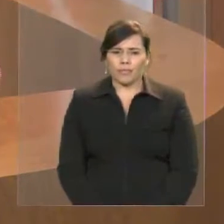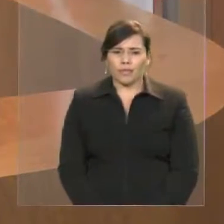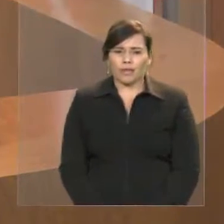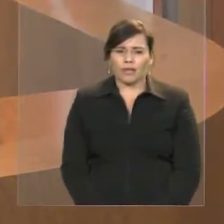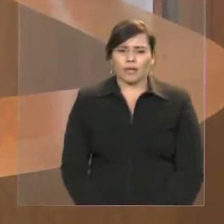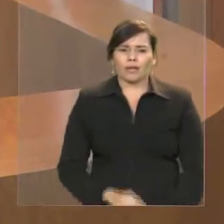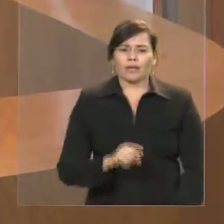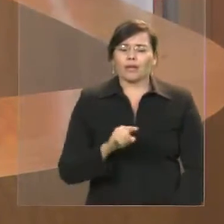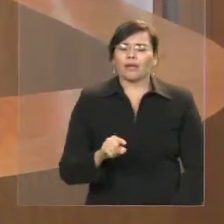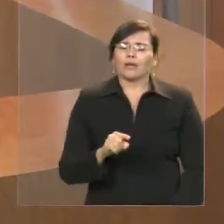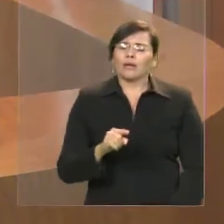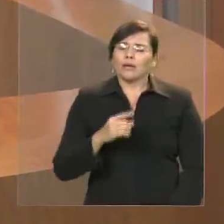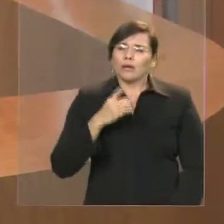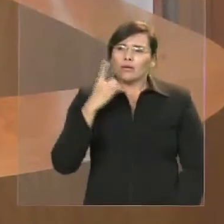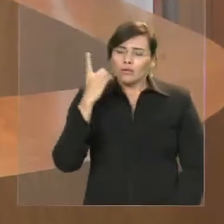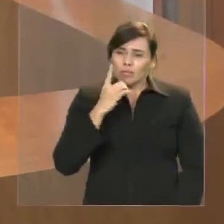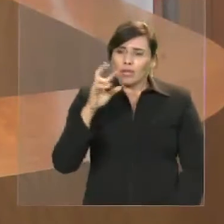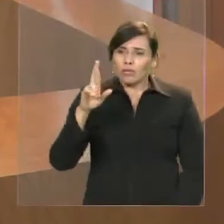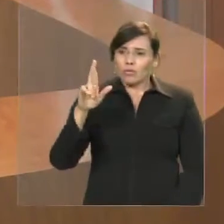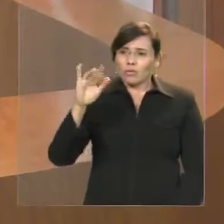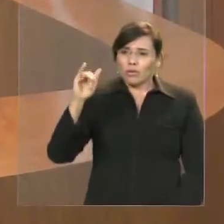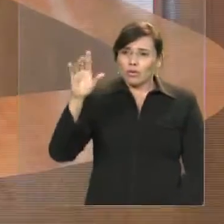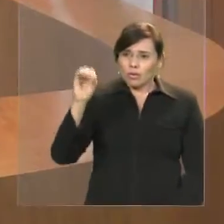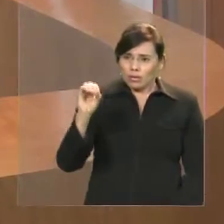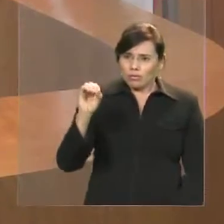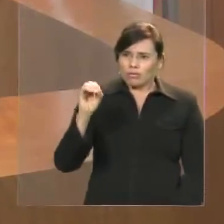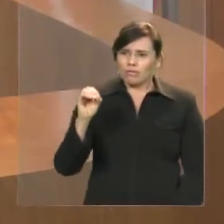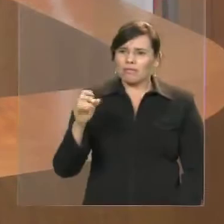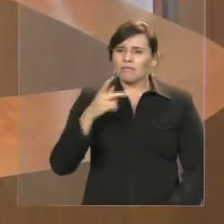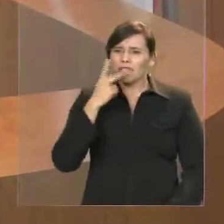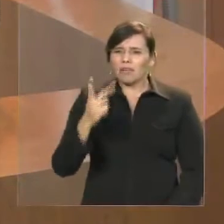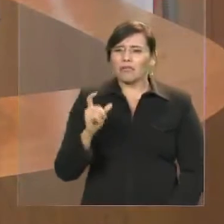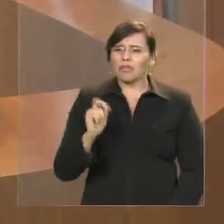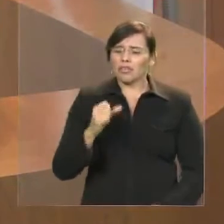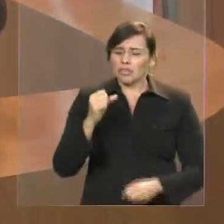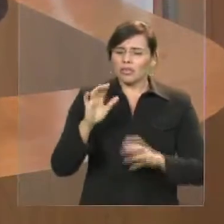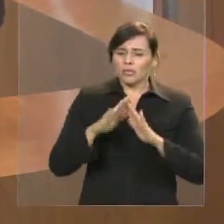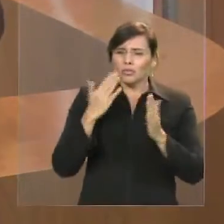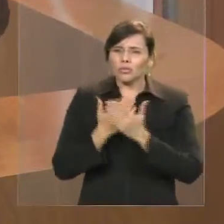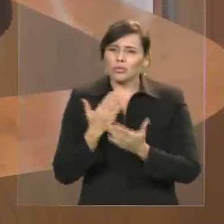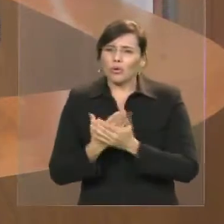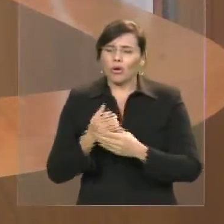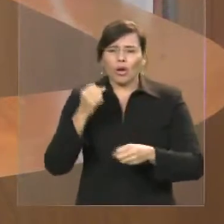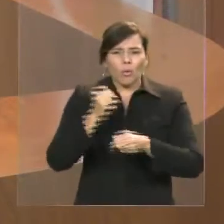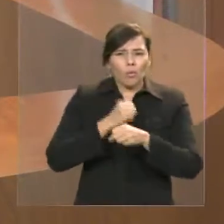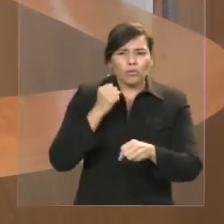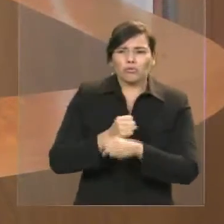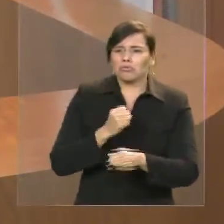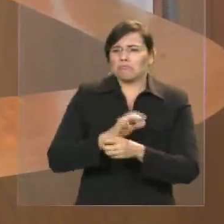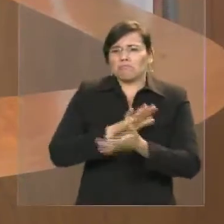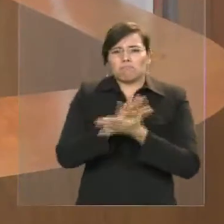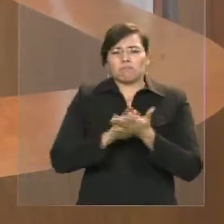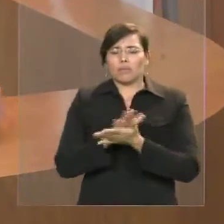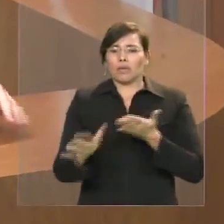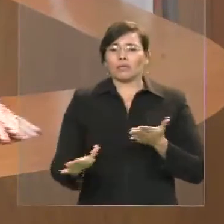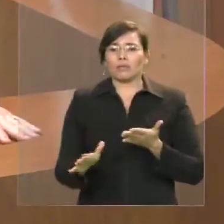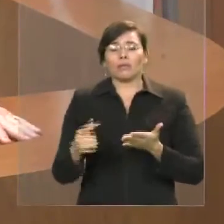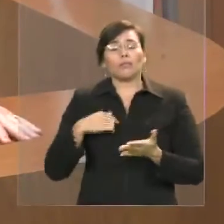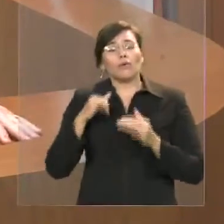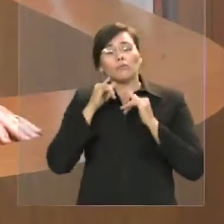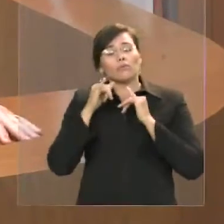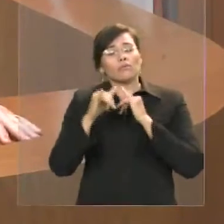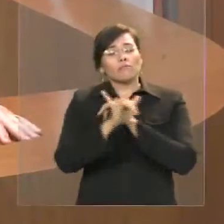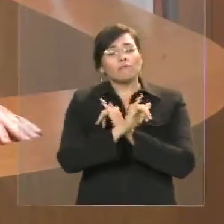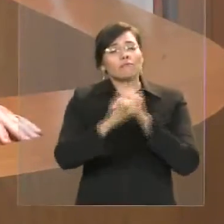sete escolas. Então, talvez precise que o deputado vá mais, ande mais, lá para ver as escolas que foram